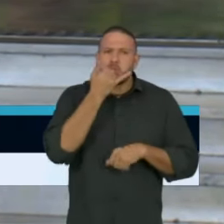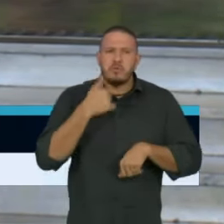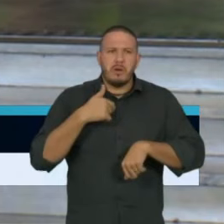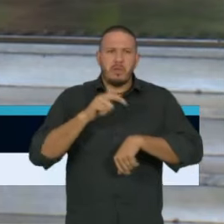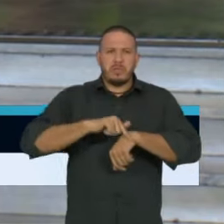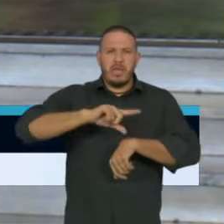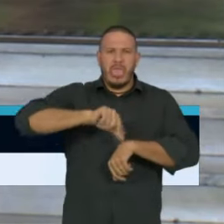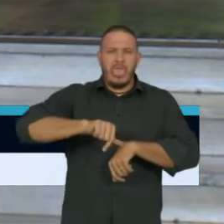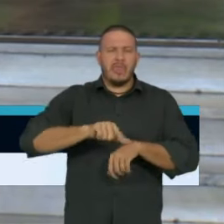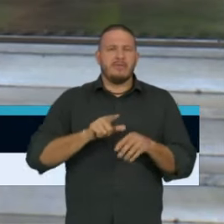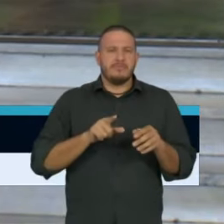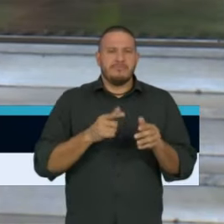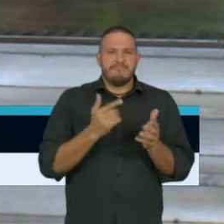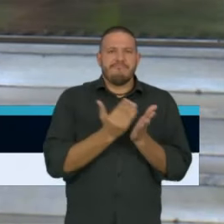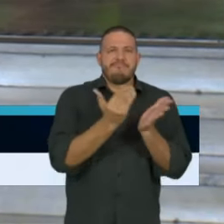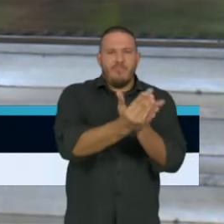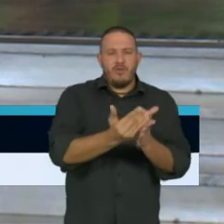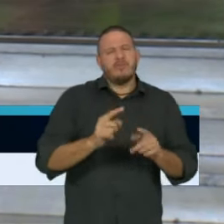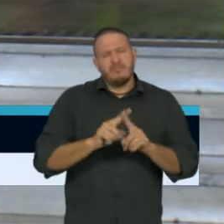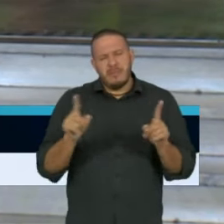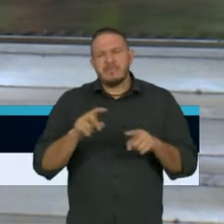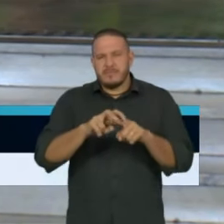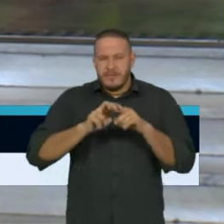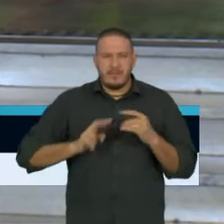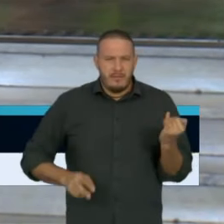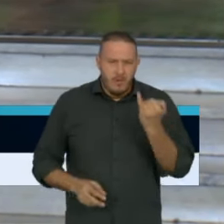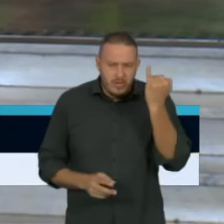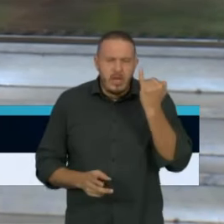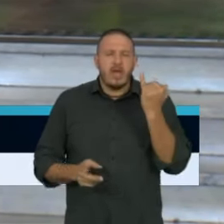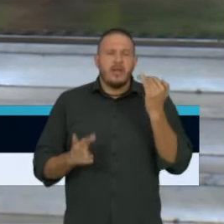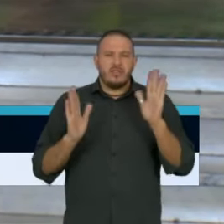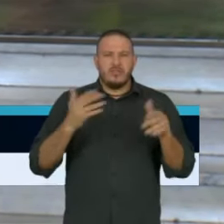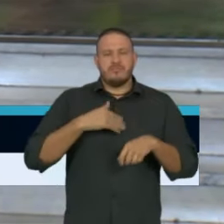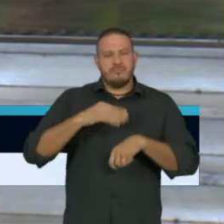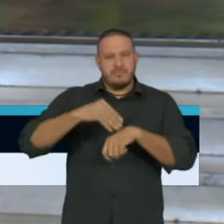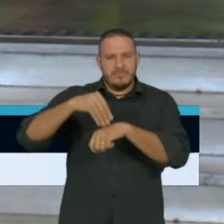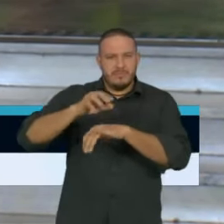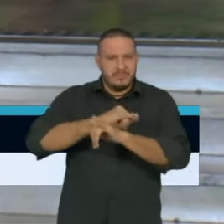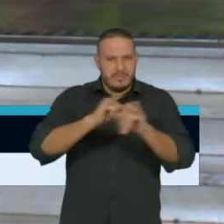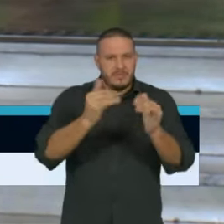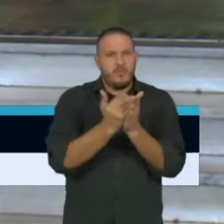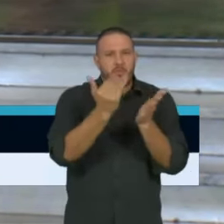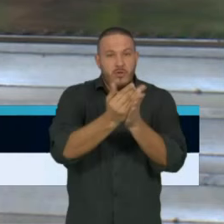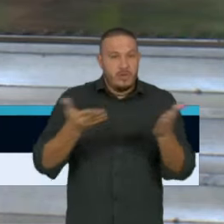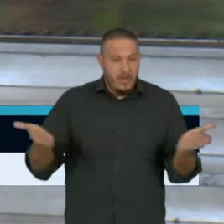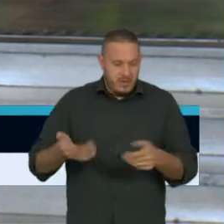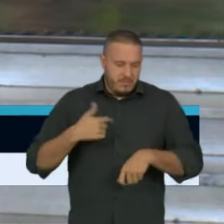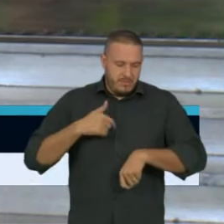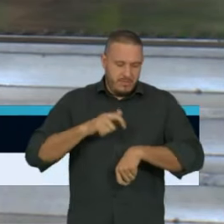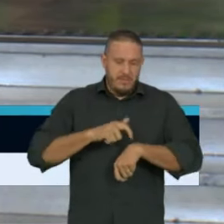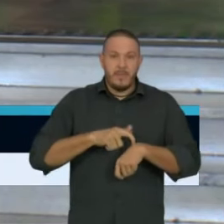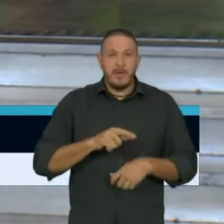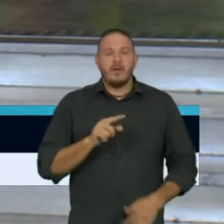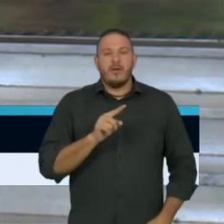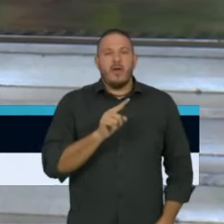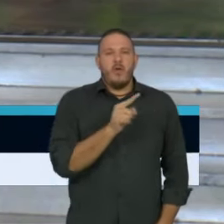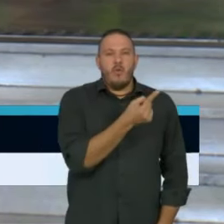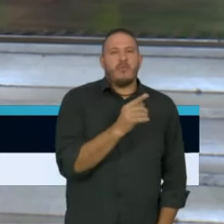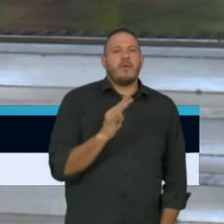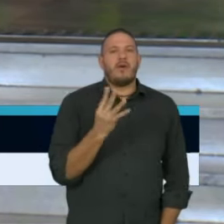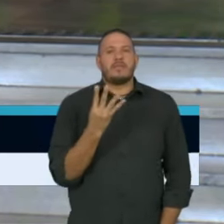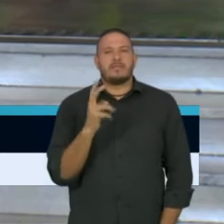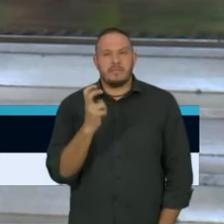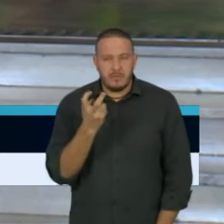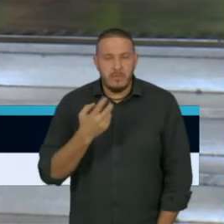um pouco mais o tempo, mas, dada a importância, eu havia prevenido que iríamos um pouco mais. São 13 horas e 45 minutos. A última